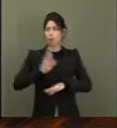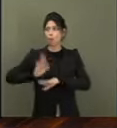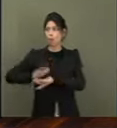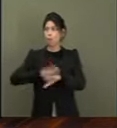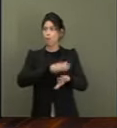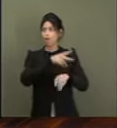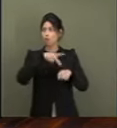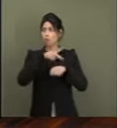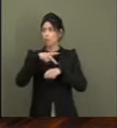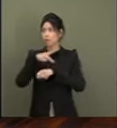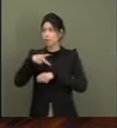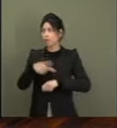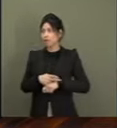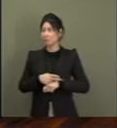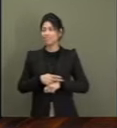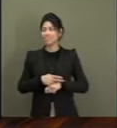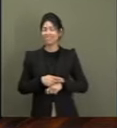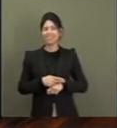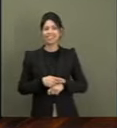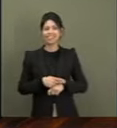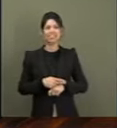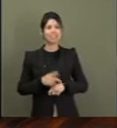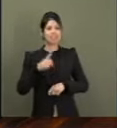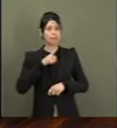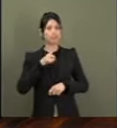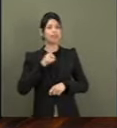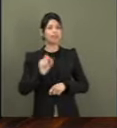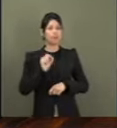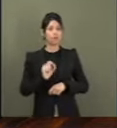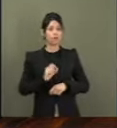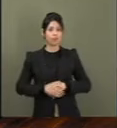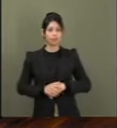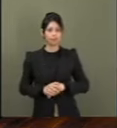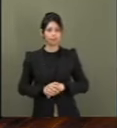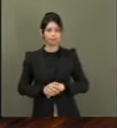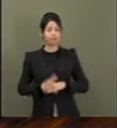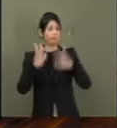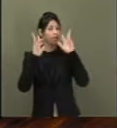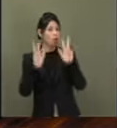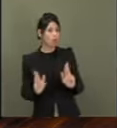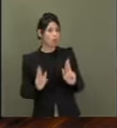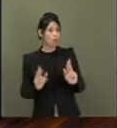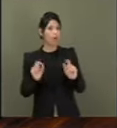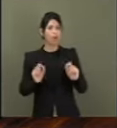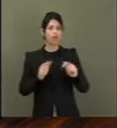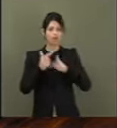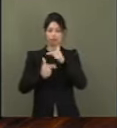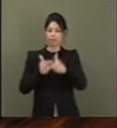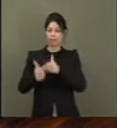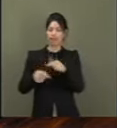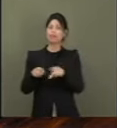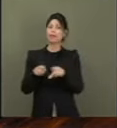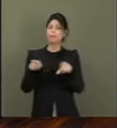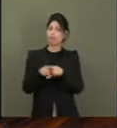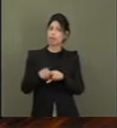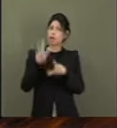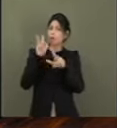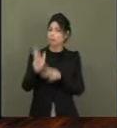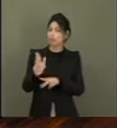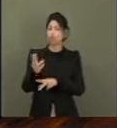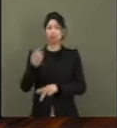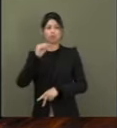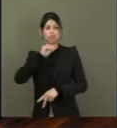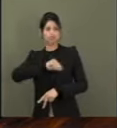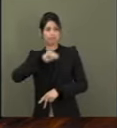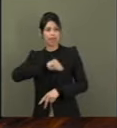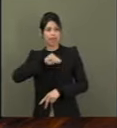A mulher negra agora, na mesma função, na mesma atividade, vai ganhar o mesmo salário